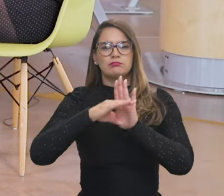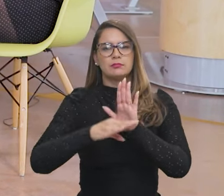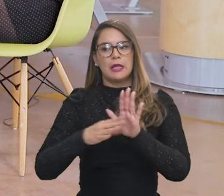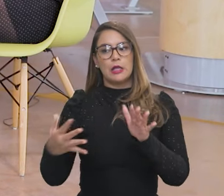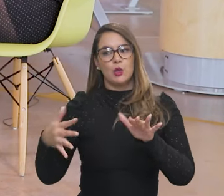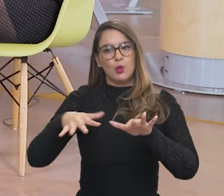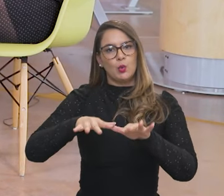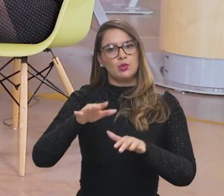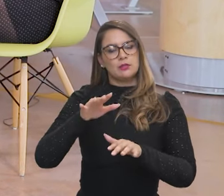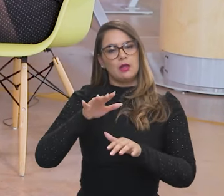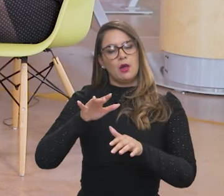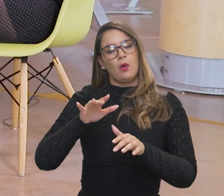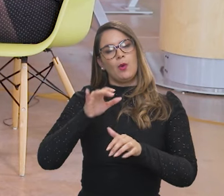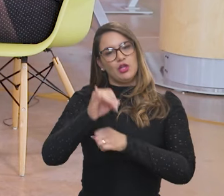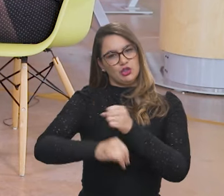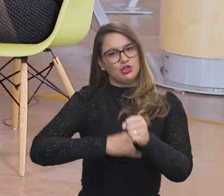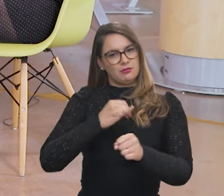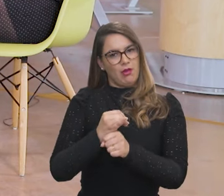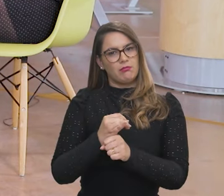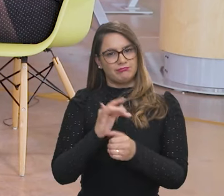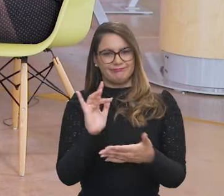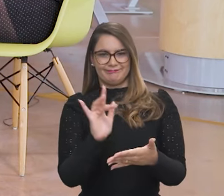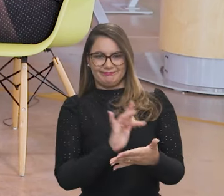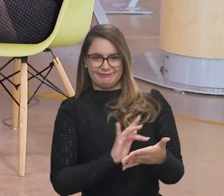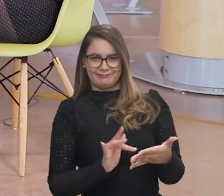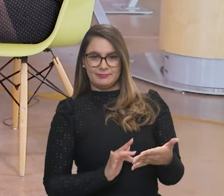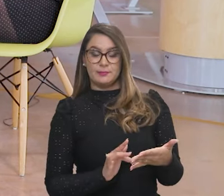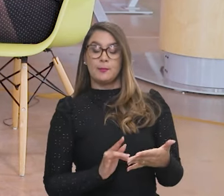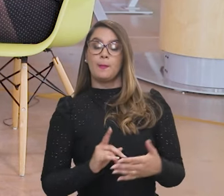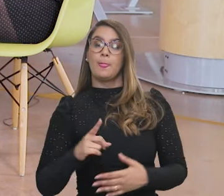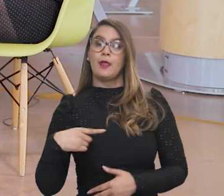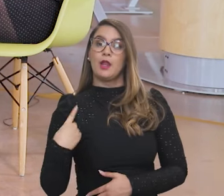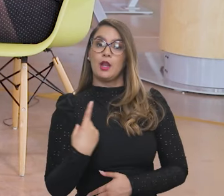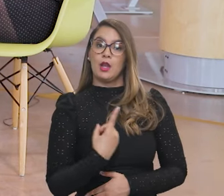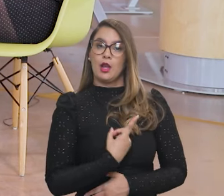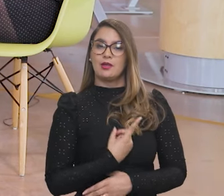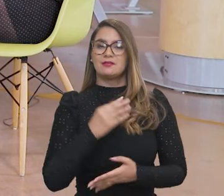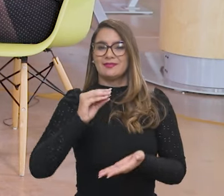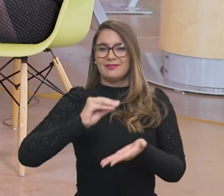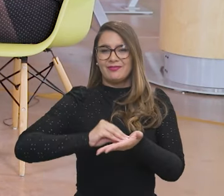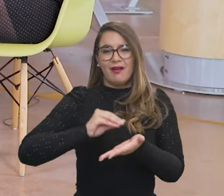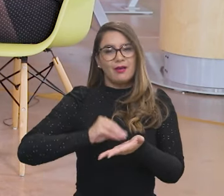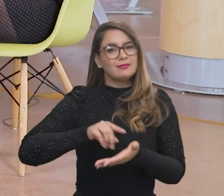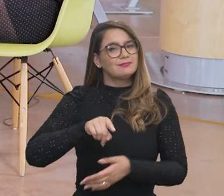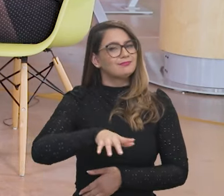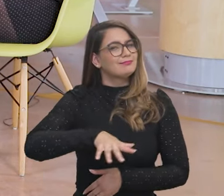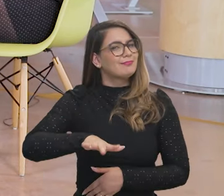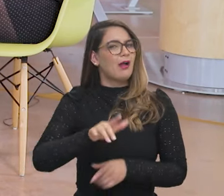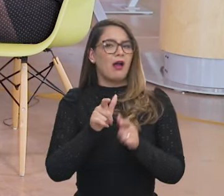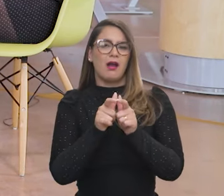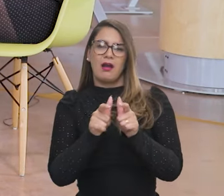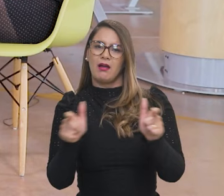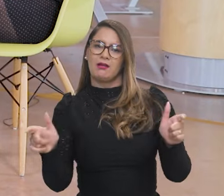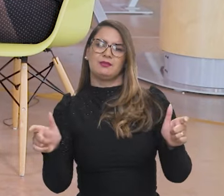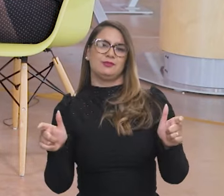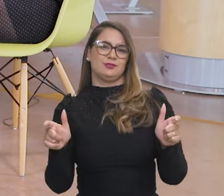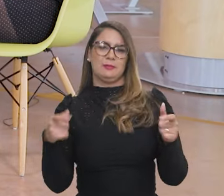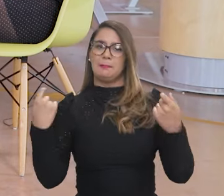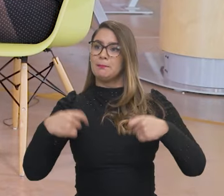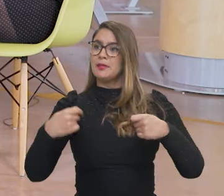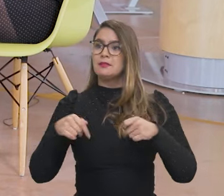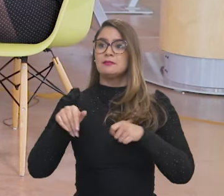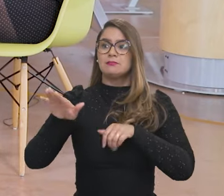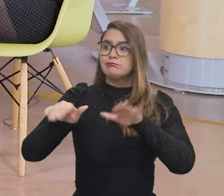de inclusão digital. O... A nossa... É... Déficit nessa área é muito grande. Nós